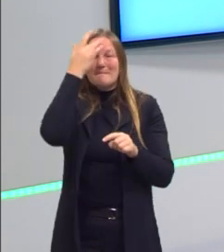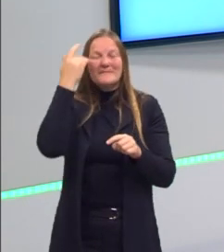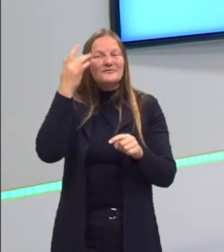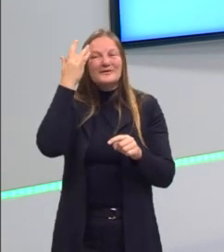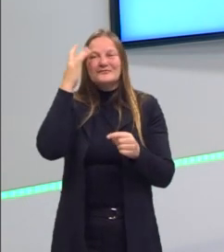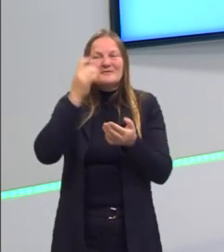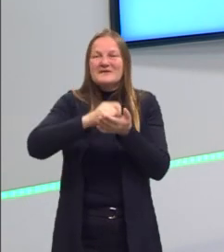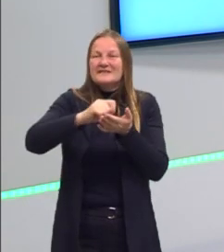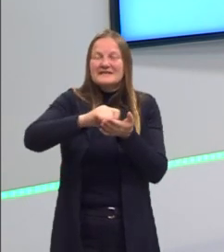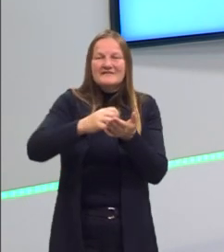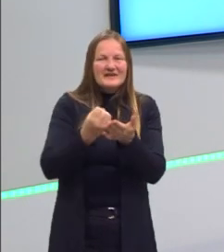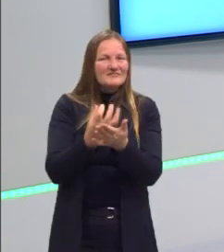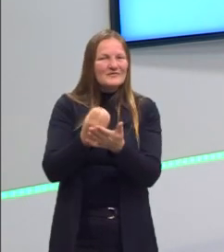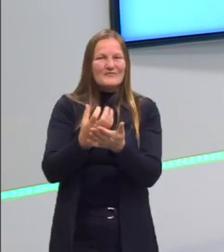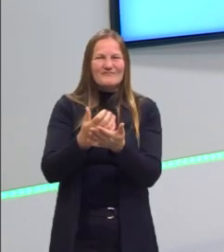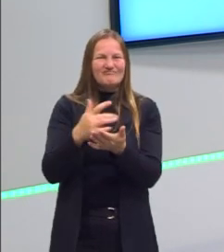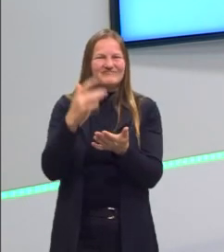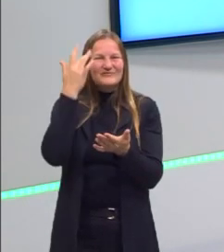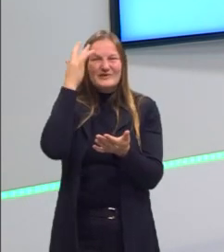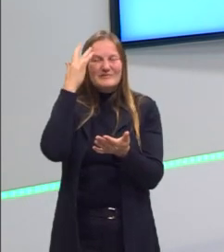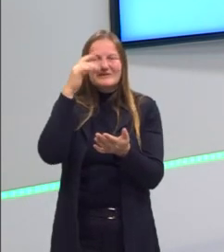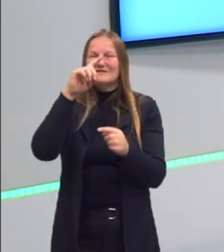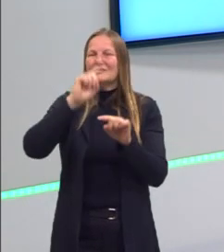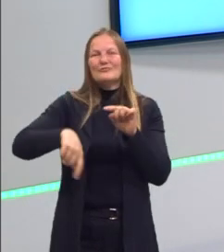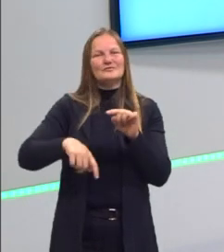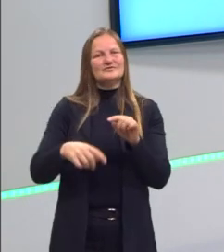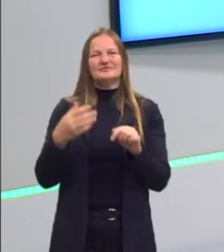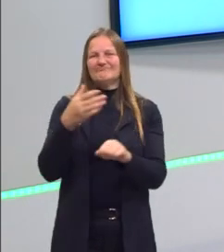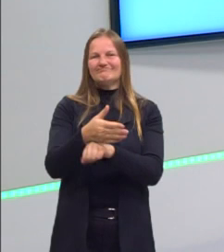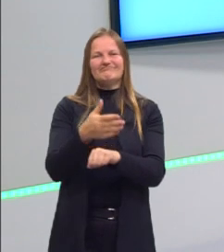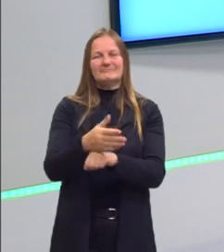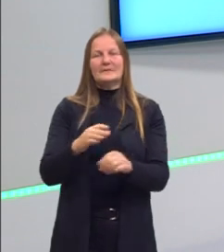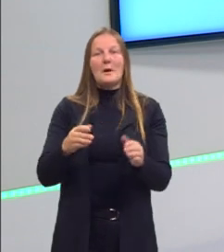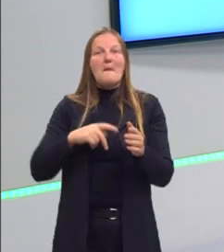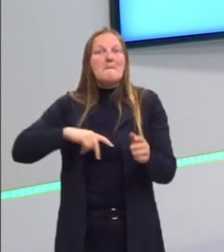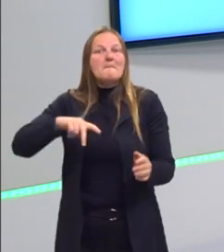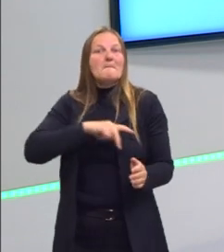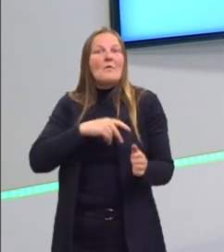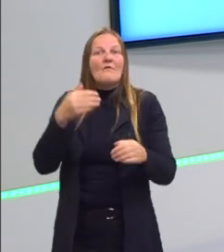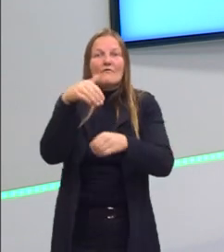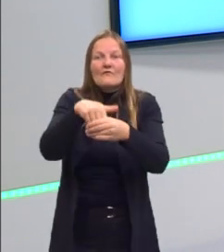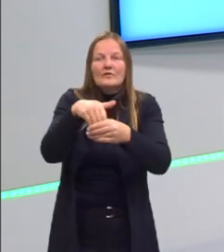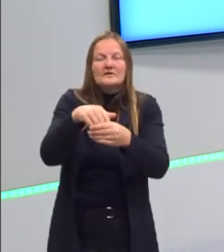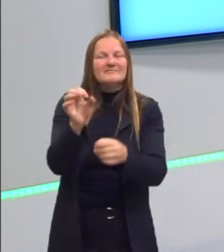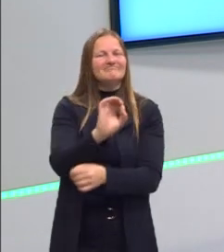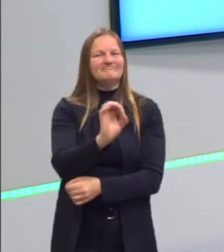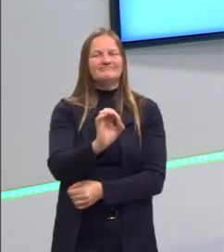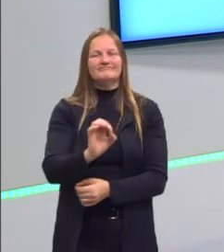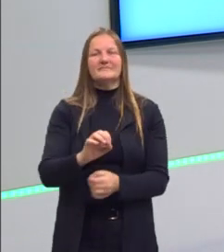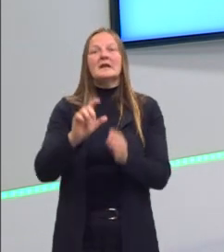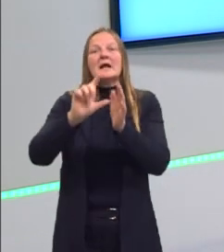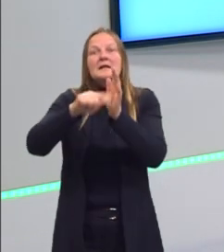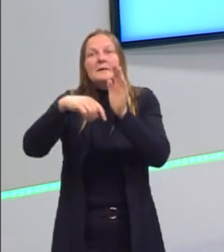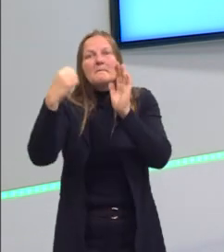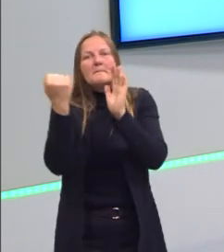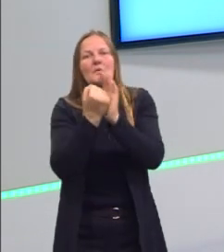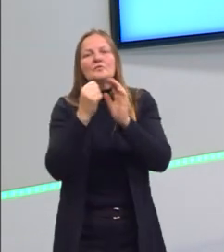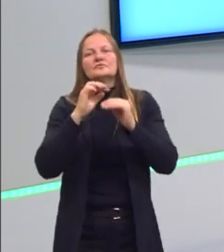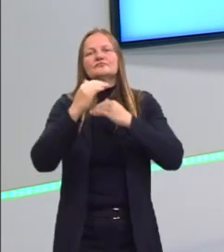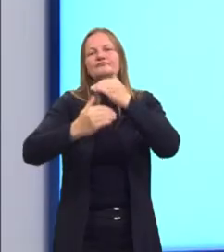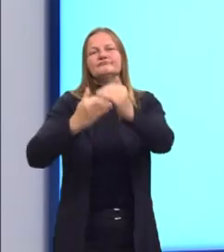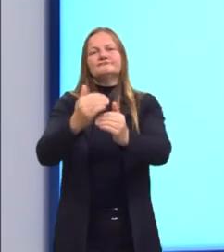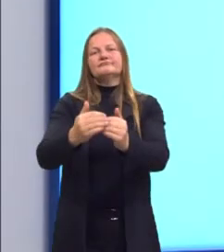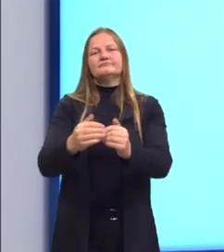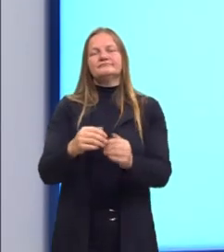isso também era uma forma de restringir essa participação popular no voto. E a gente precisa marcar também, esse é um período